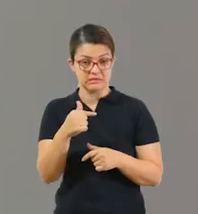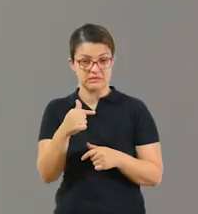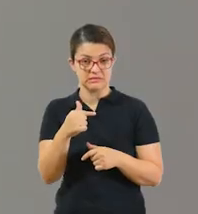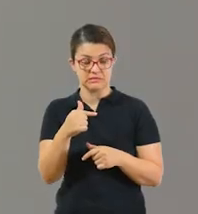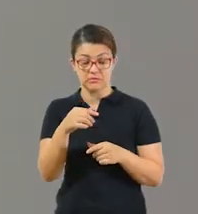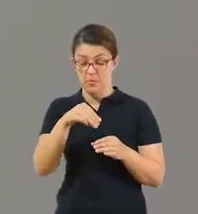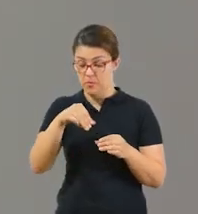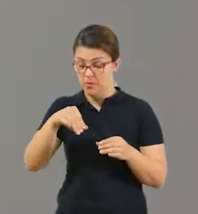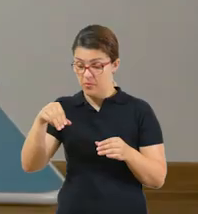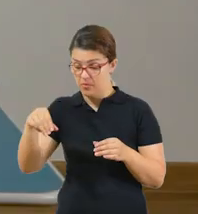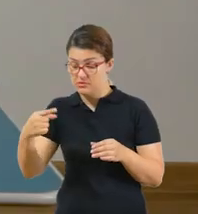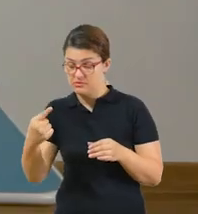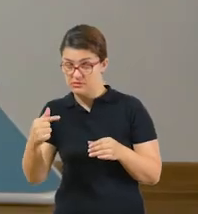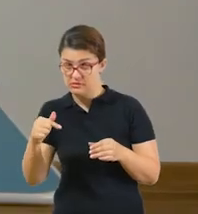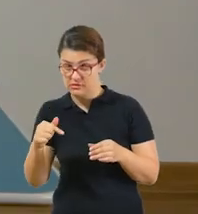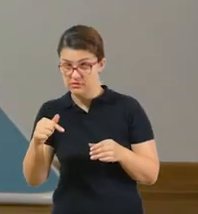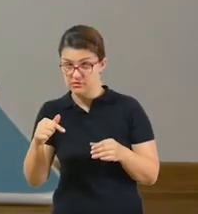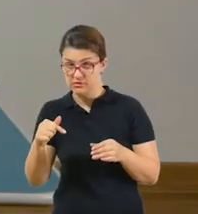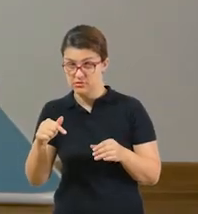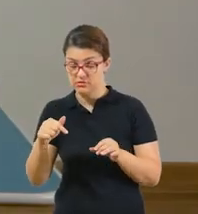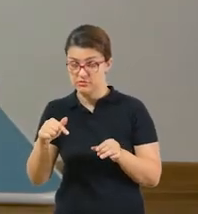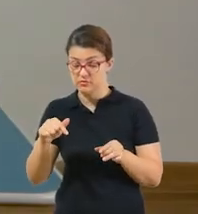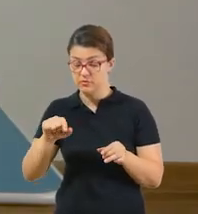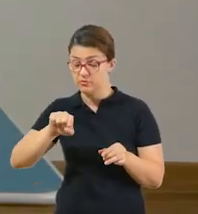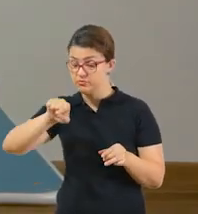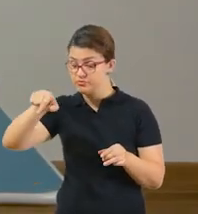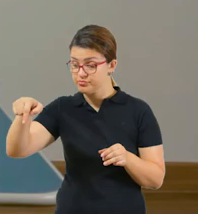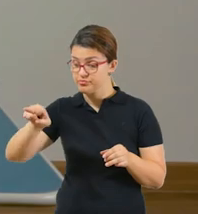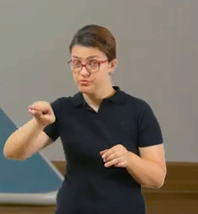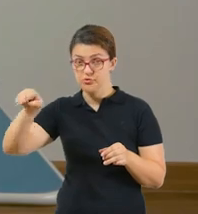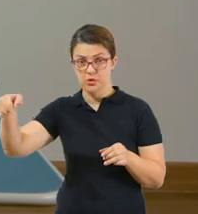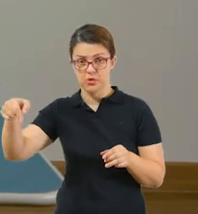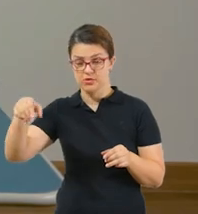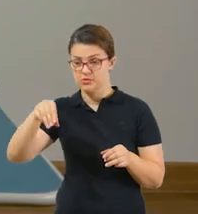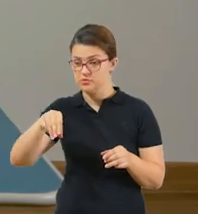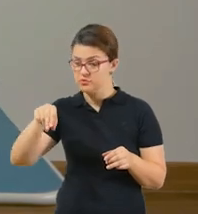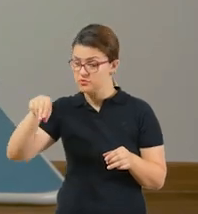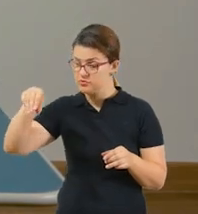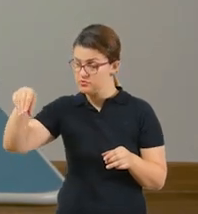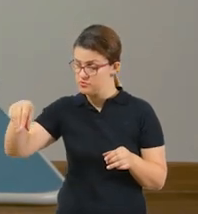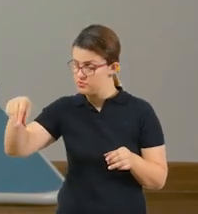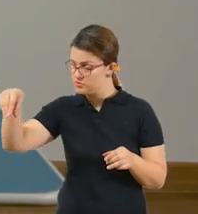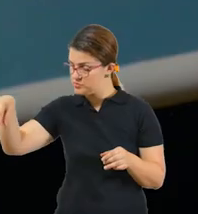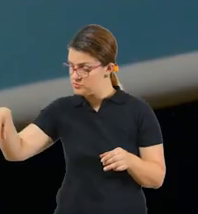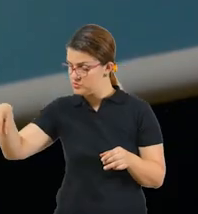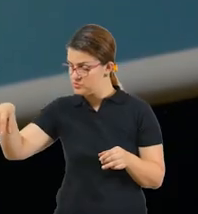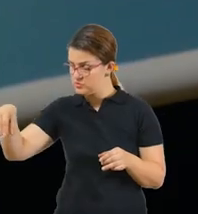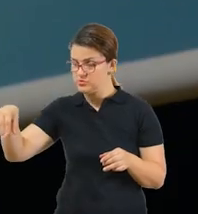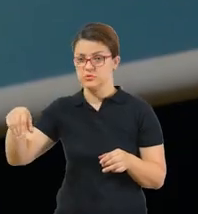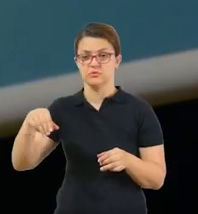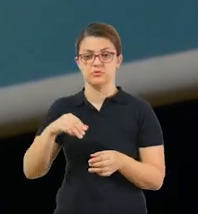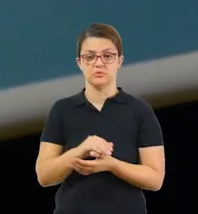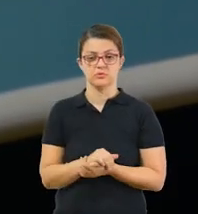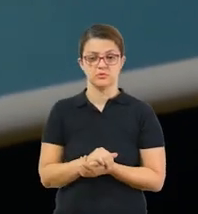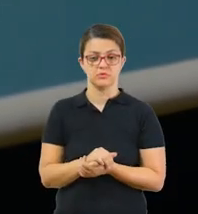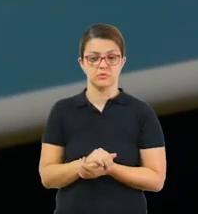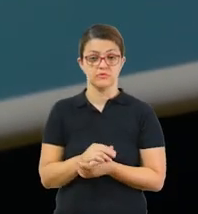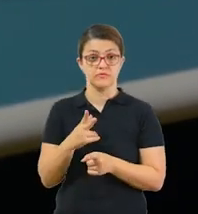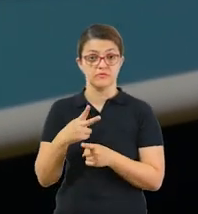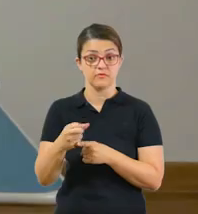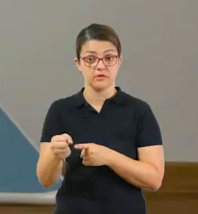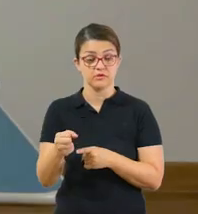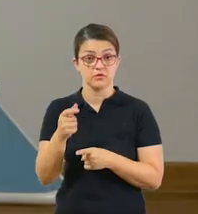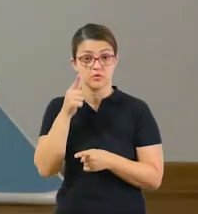Dezessete, ande mais dois passos. Se a criança tá no dezessete, ela vai andar mais dois